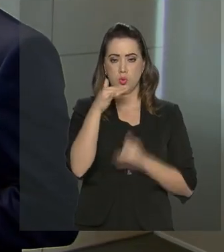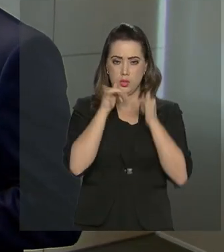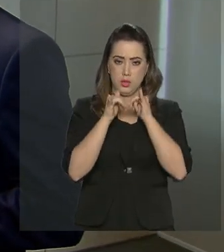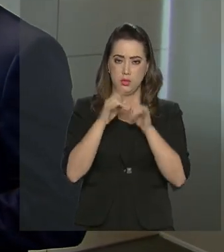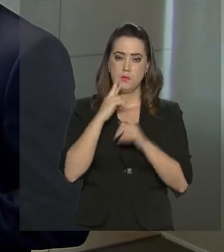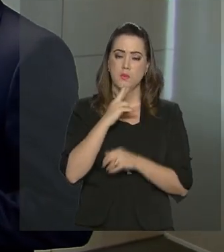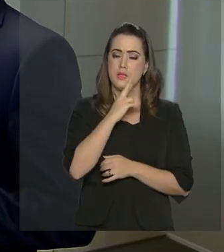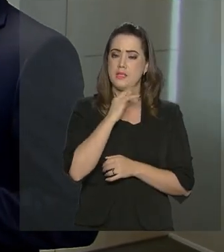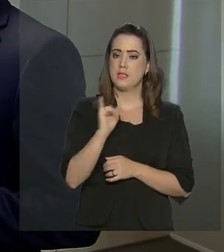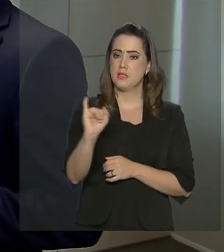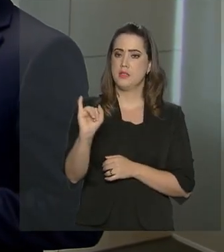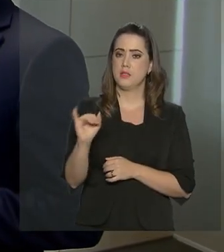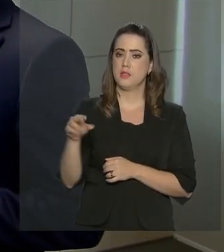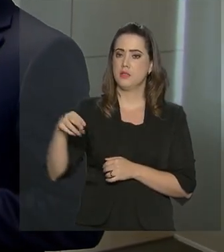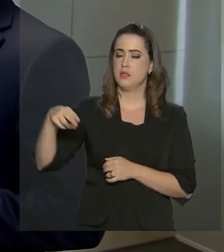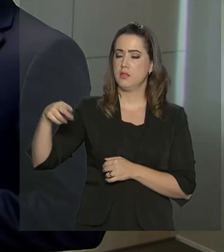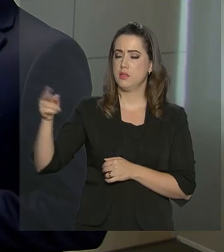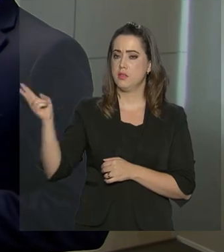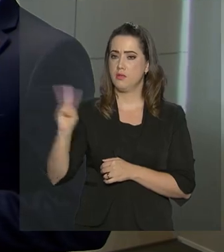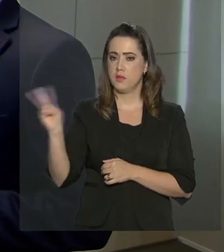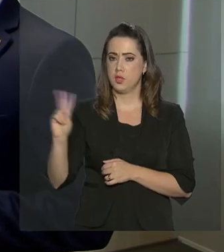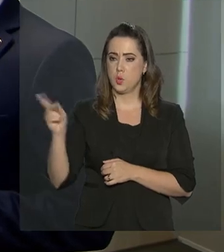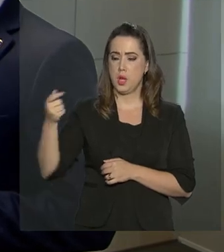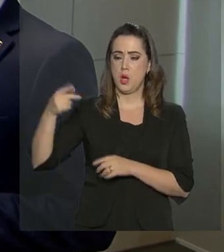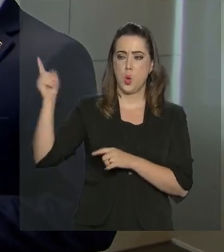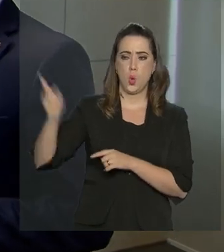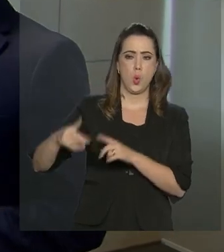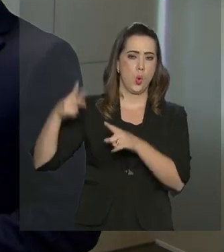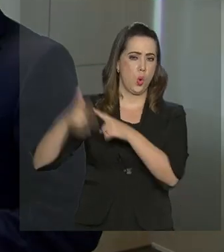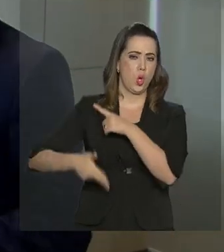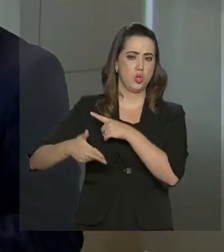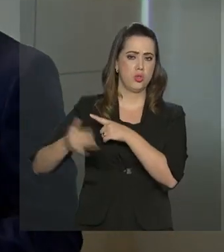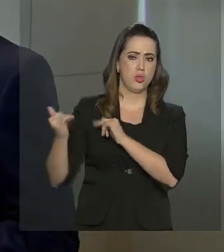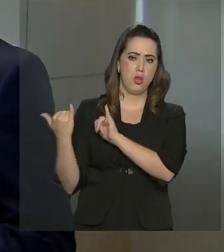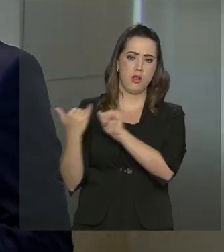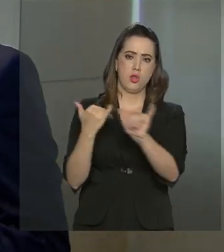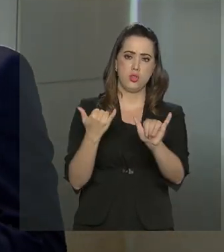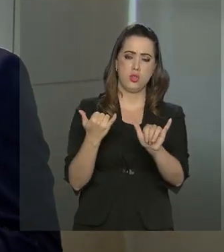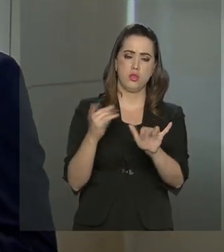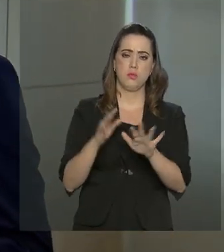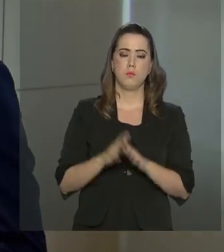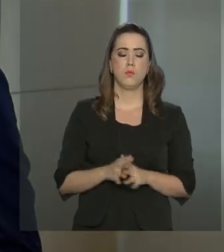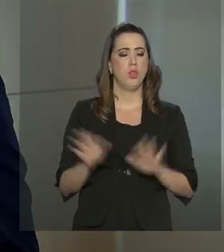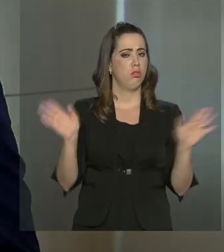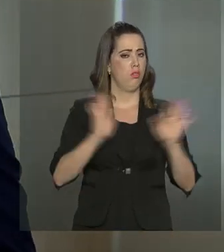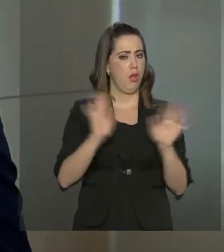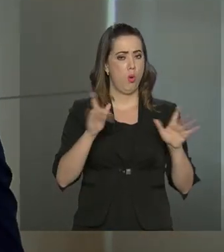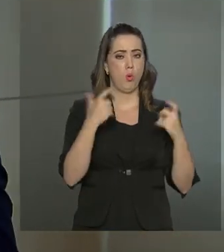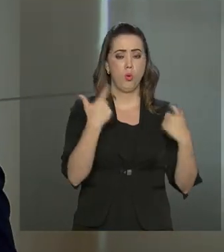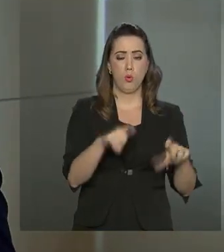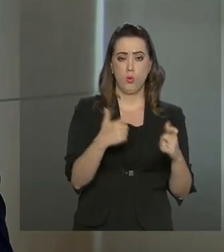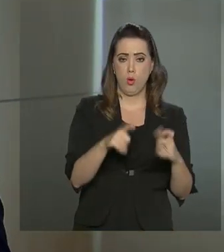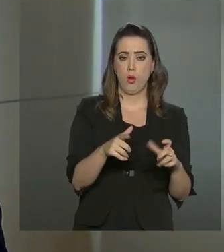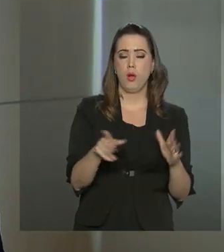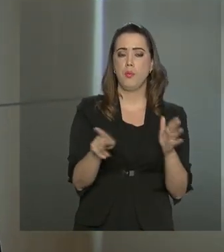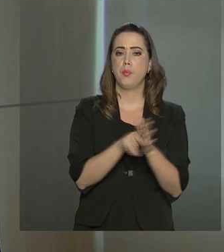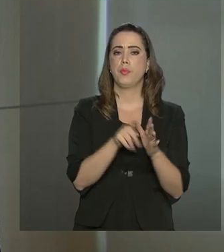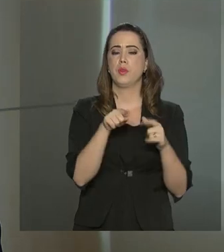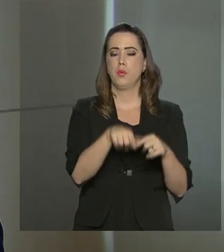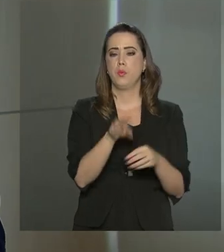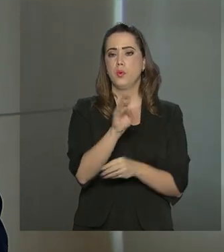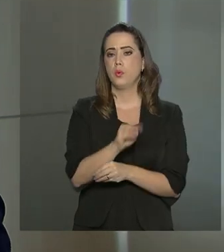em Roraima caso o Nicolás Maduro corte o fornecimento? Não. O parque térmico local, ele